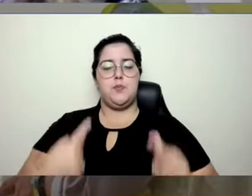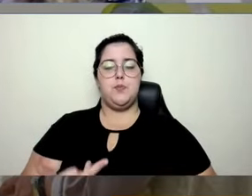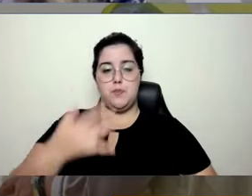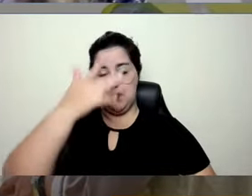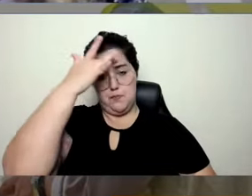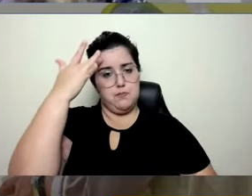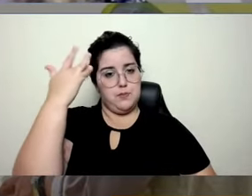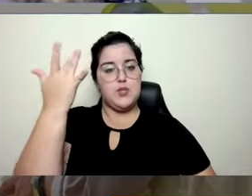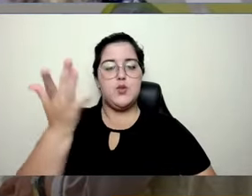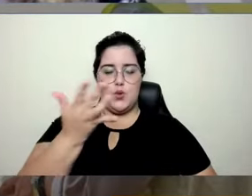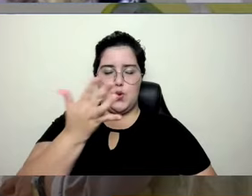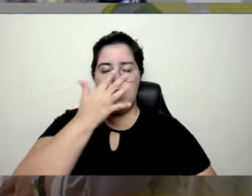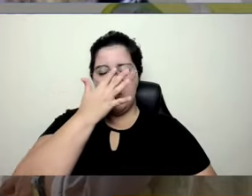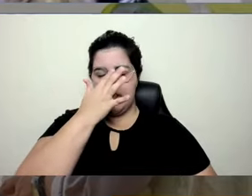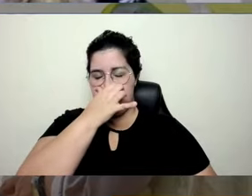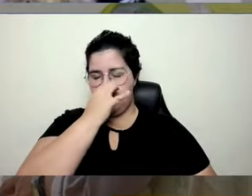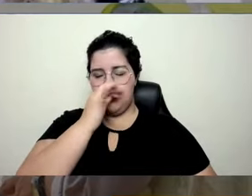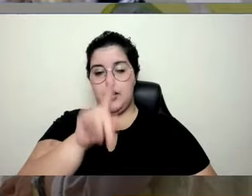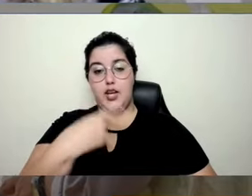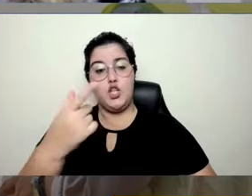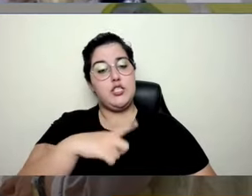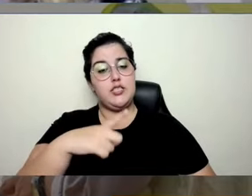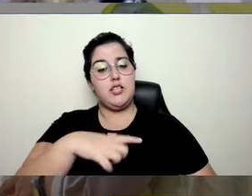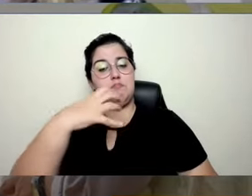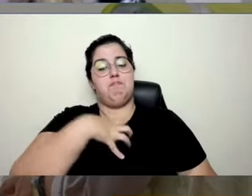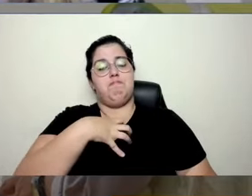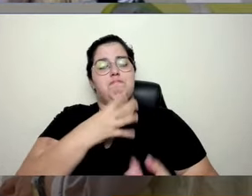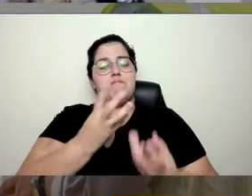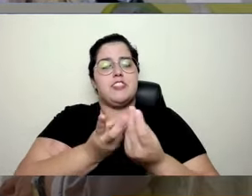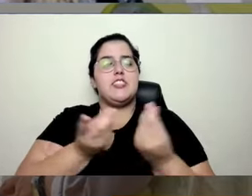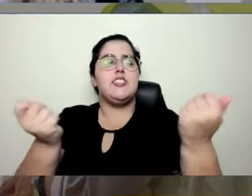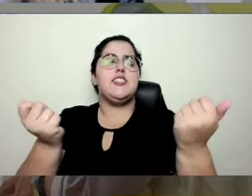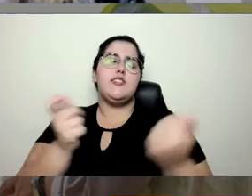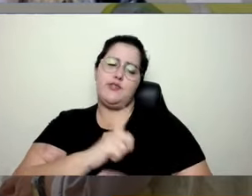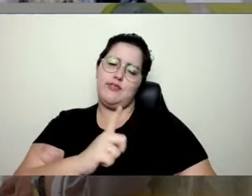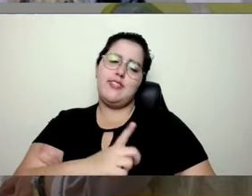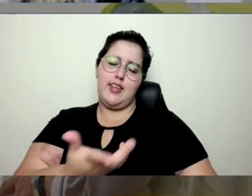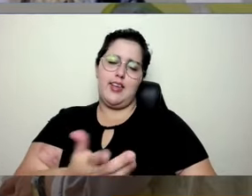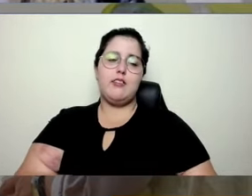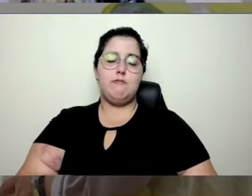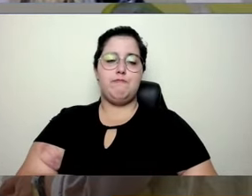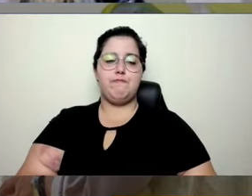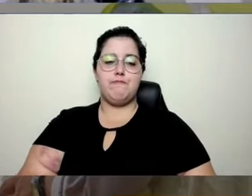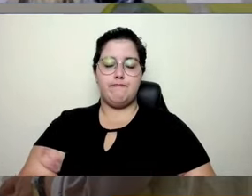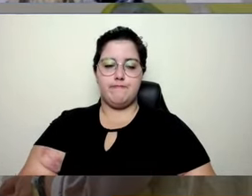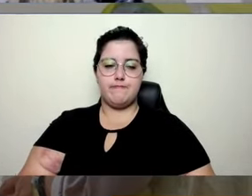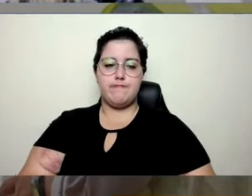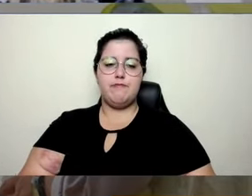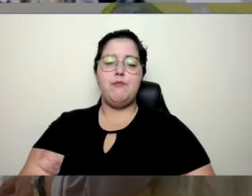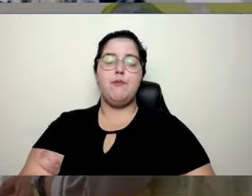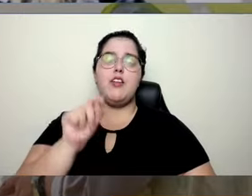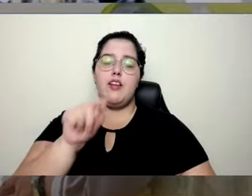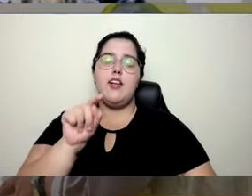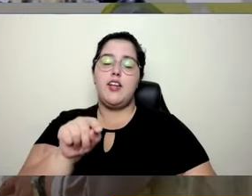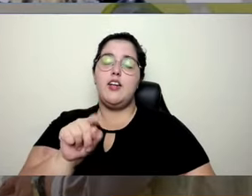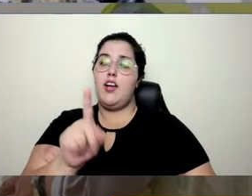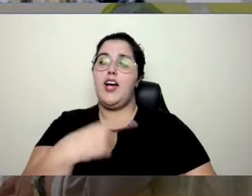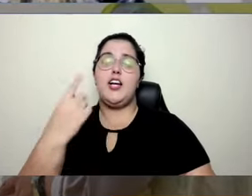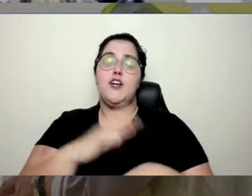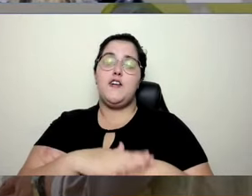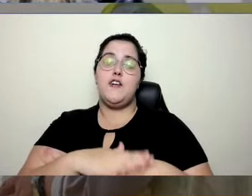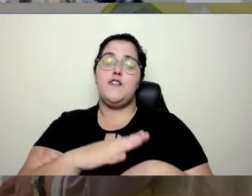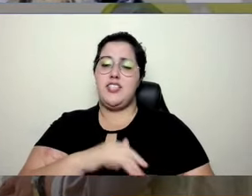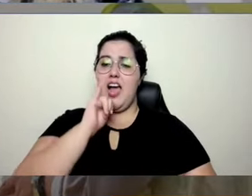aqui, a sensibilidade humana é imbatível, supera a tecnologia. E esses recursos, Fabi, a gente não adianta simplesmente chegar para o nosso